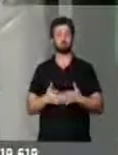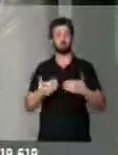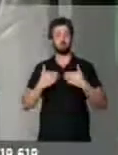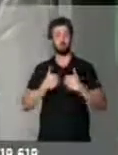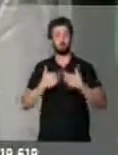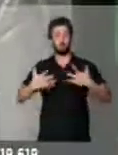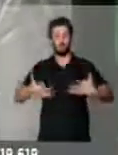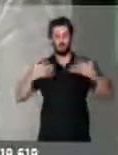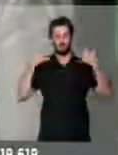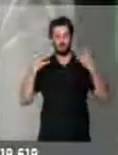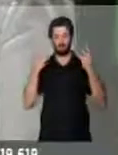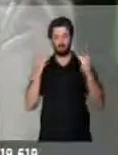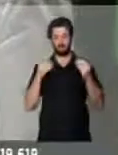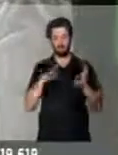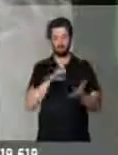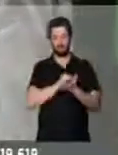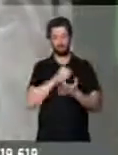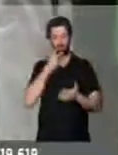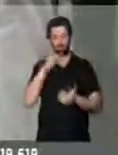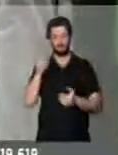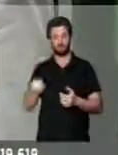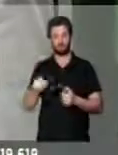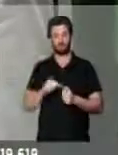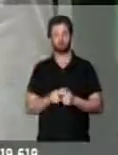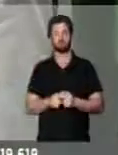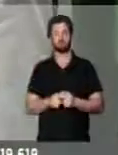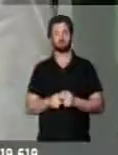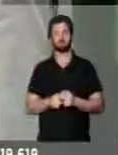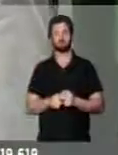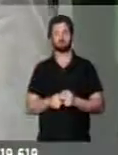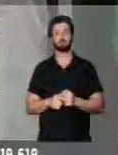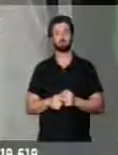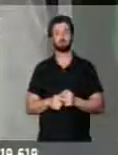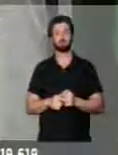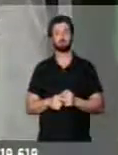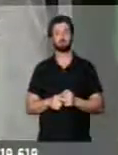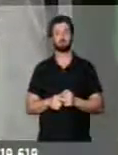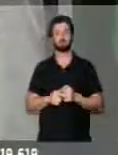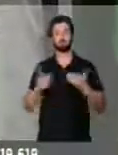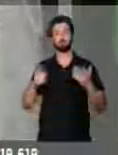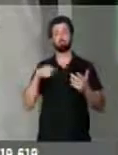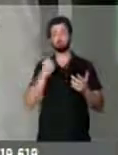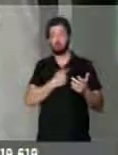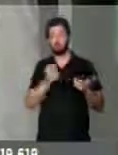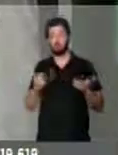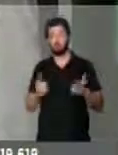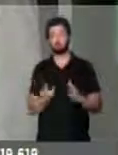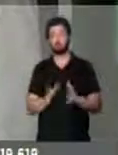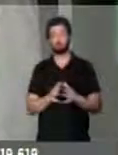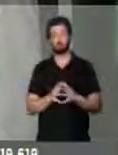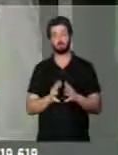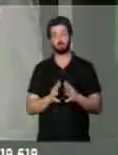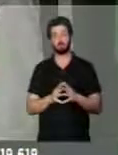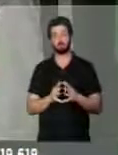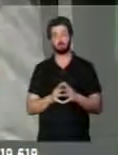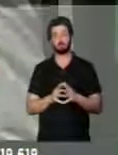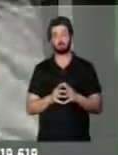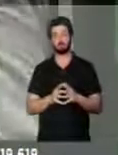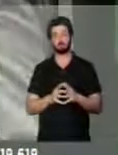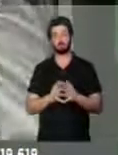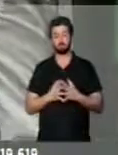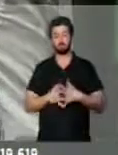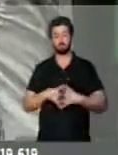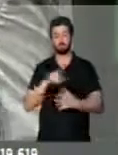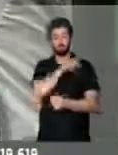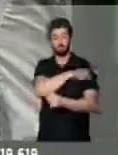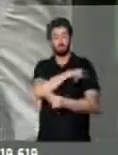com muita alegria esse registro e dizer que nós temos